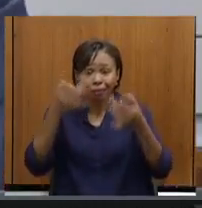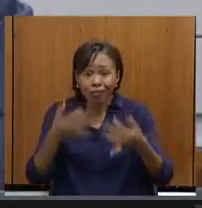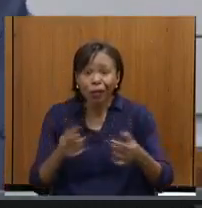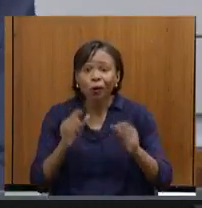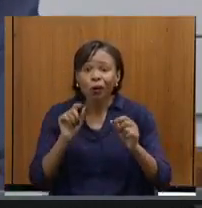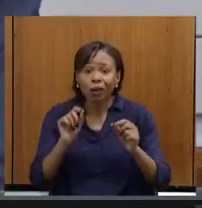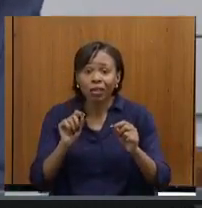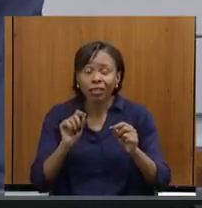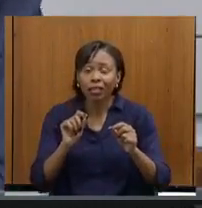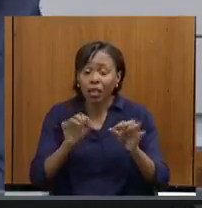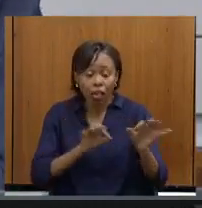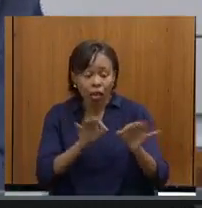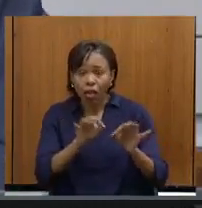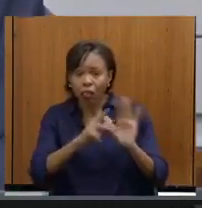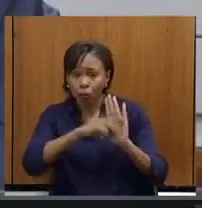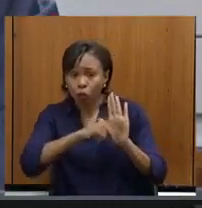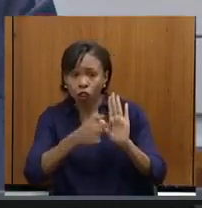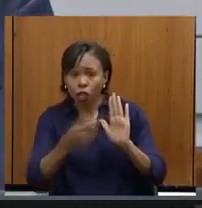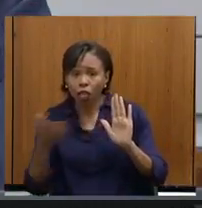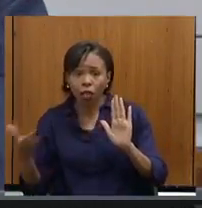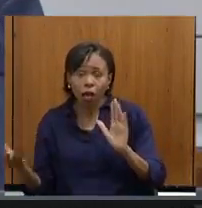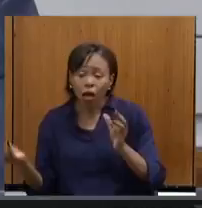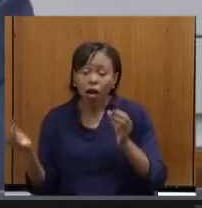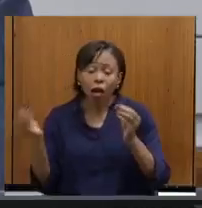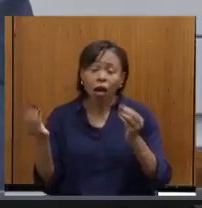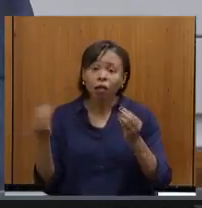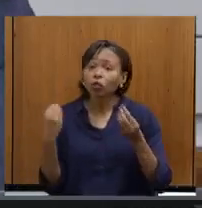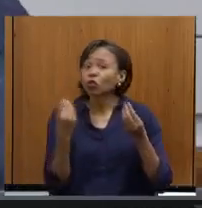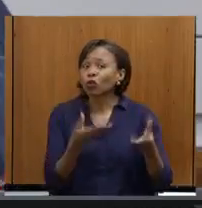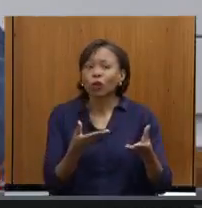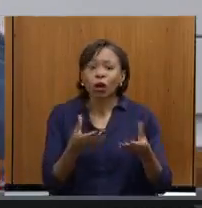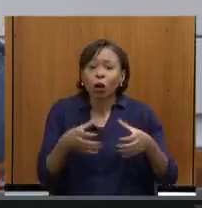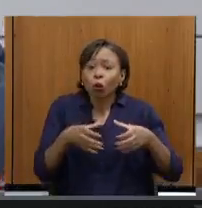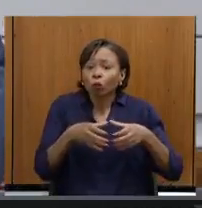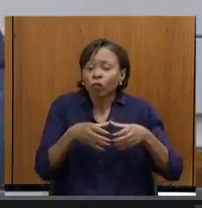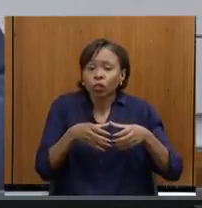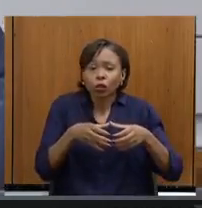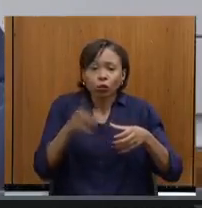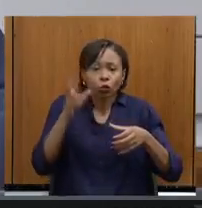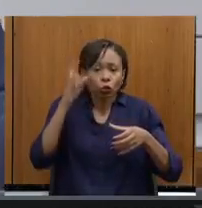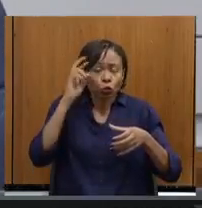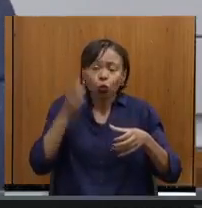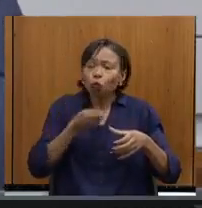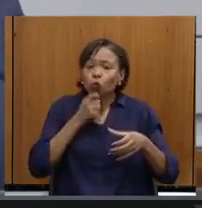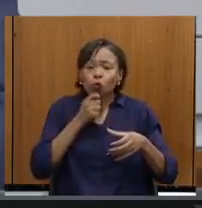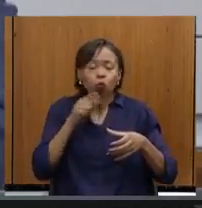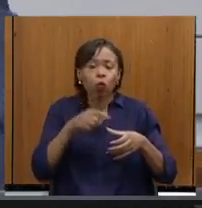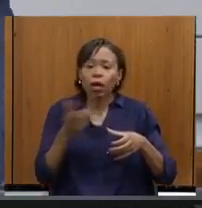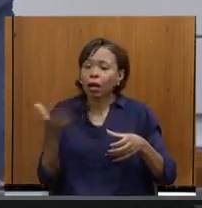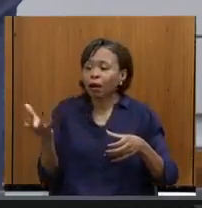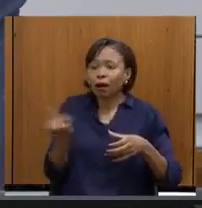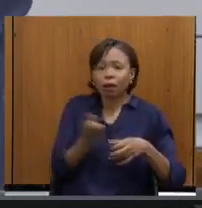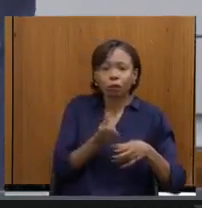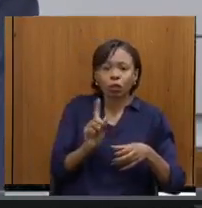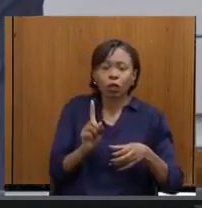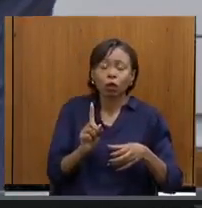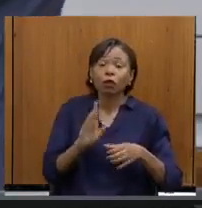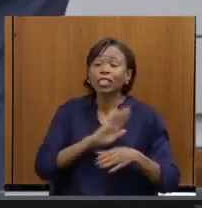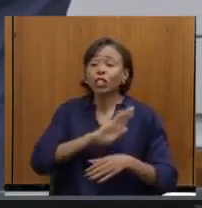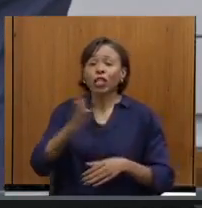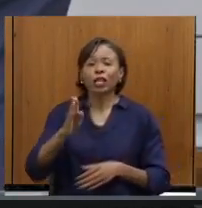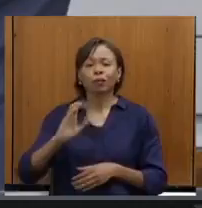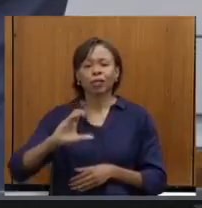chegou na Comissão de Cultura. Esse projeto foi dado entrada na casa, foi direto para a CCJ e a CCJ